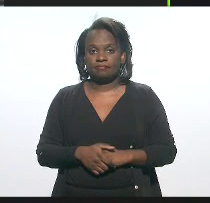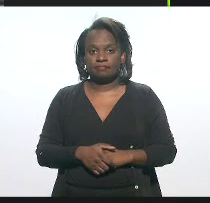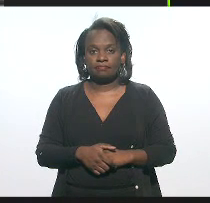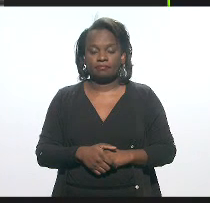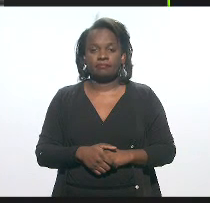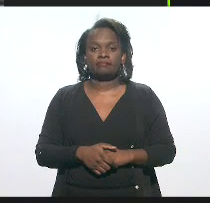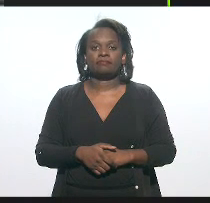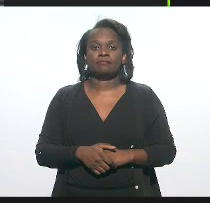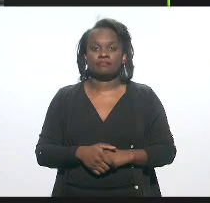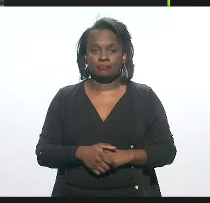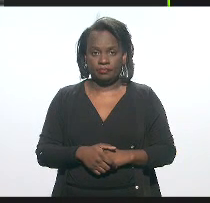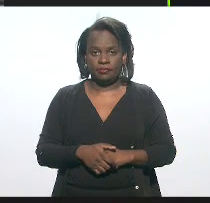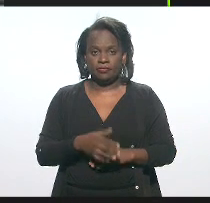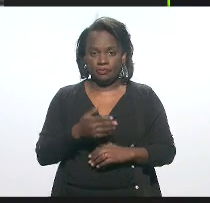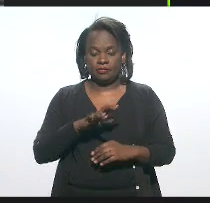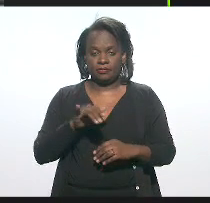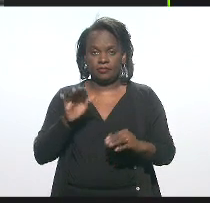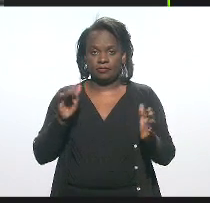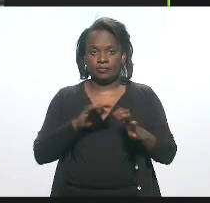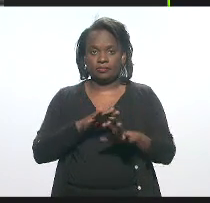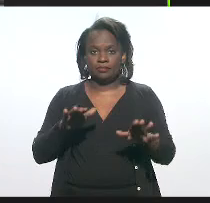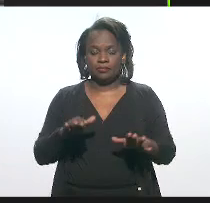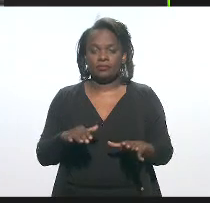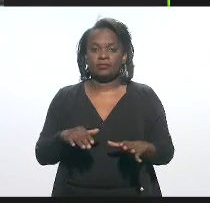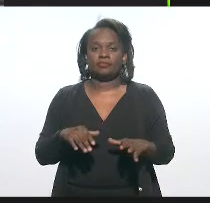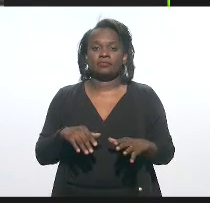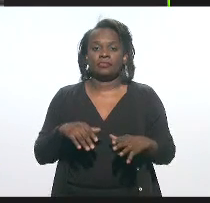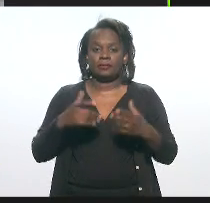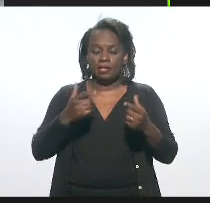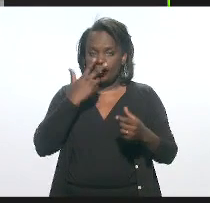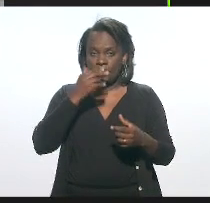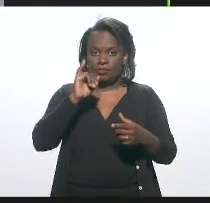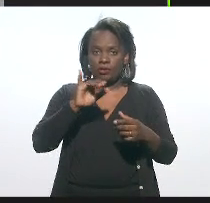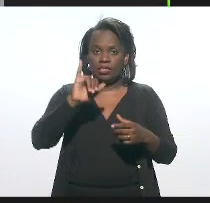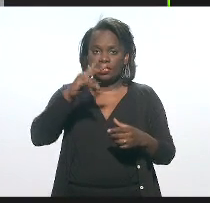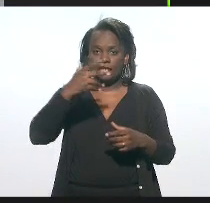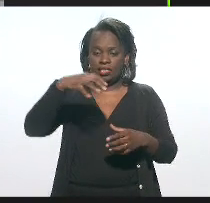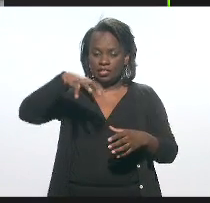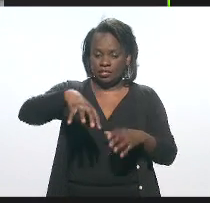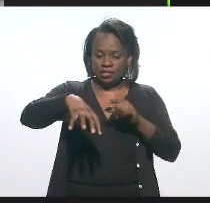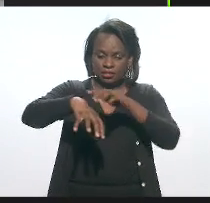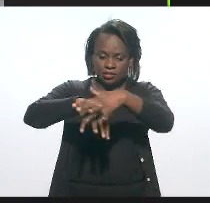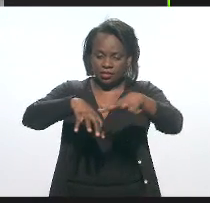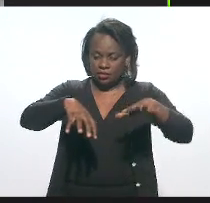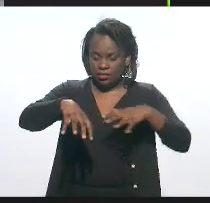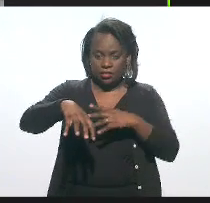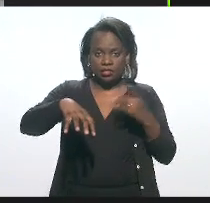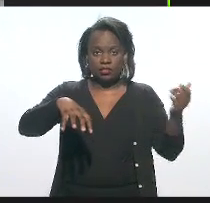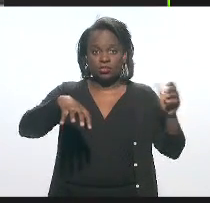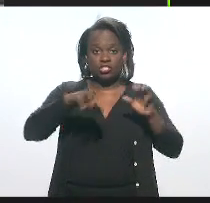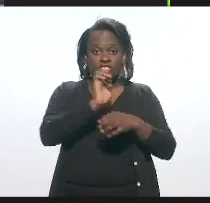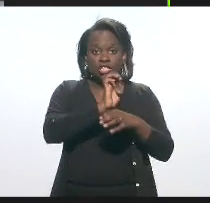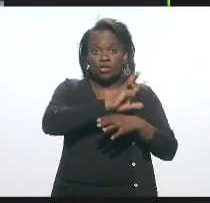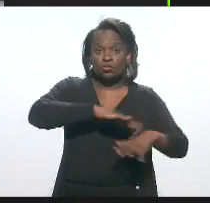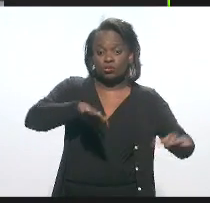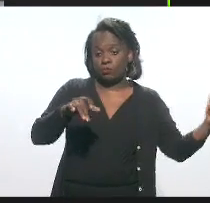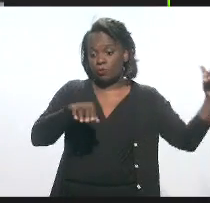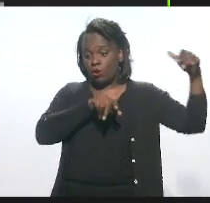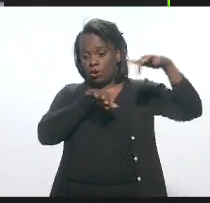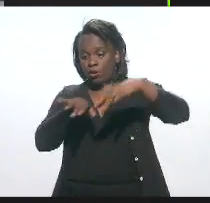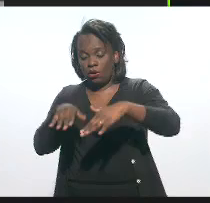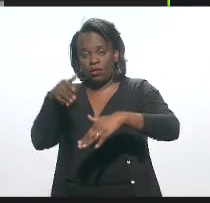Já estou encerrando. A ilha, a verdadeira ilha, para socorrer não só o Estado, porque alguns equipamentos foram também cedidos para unidades